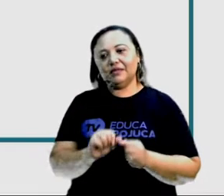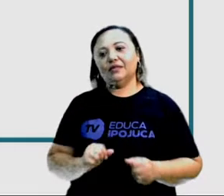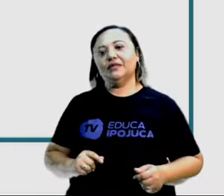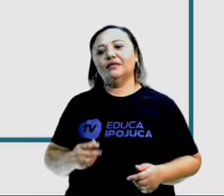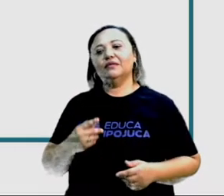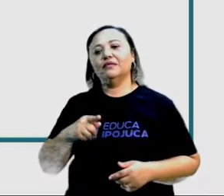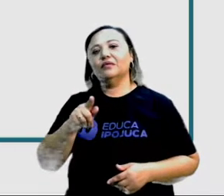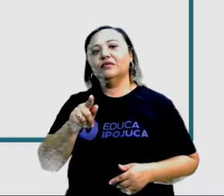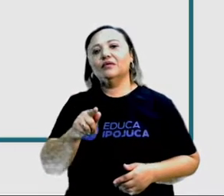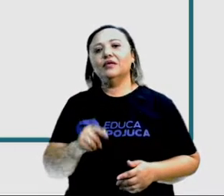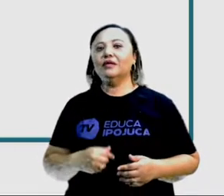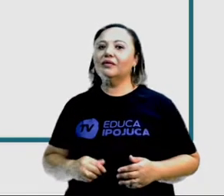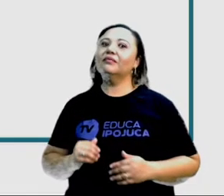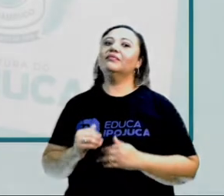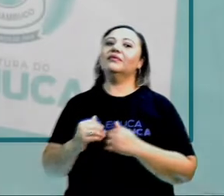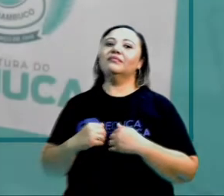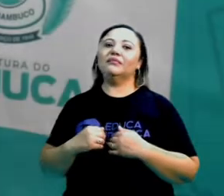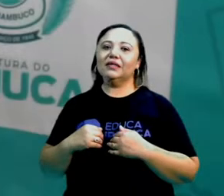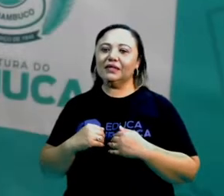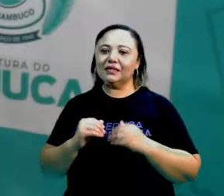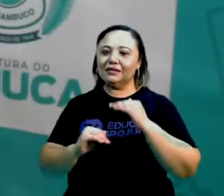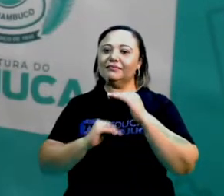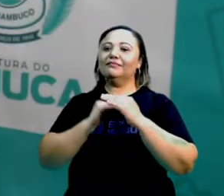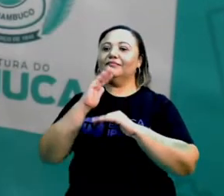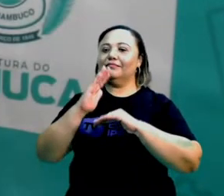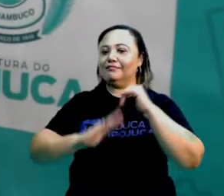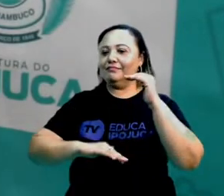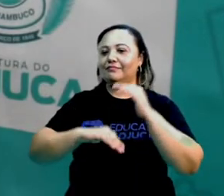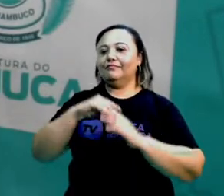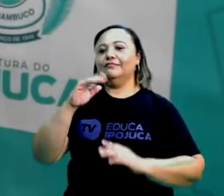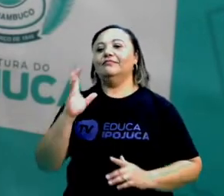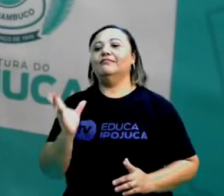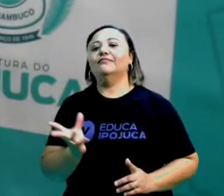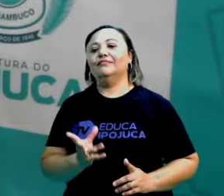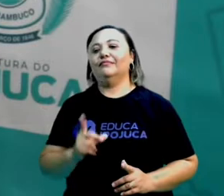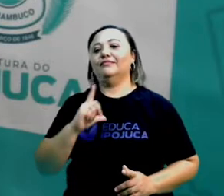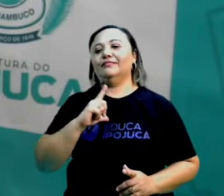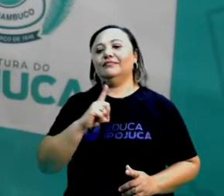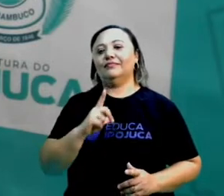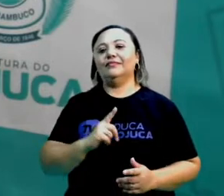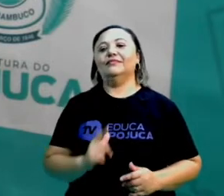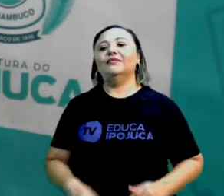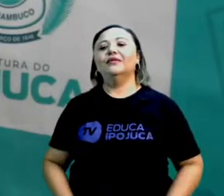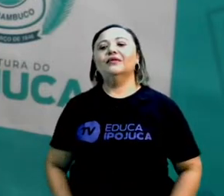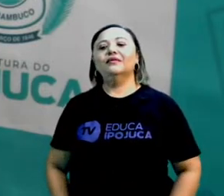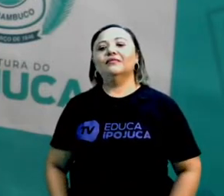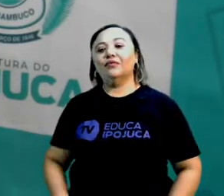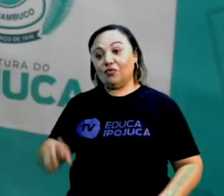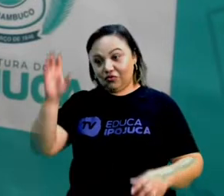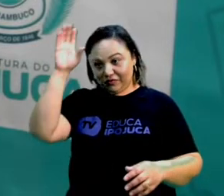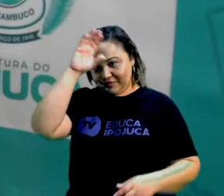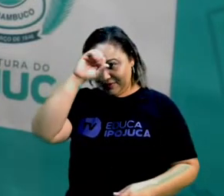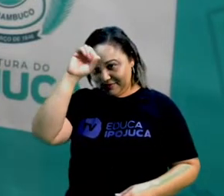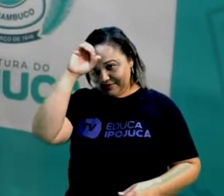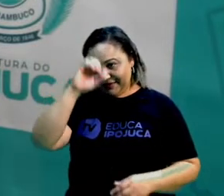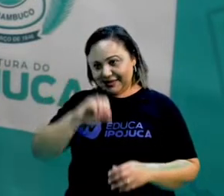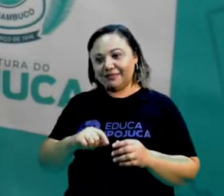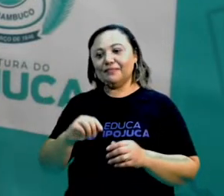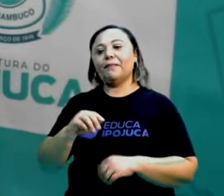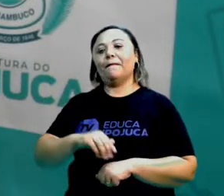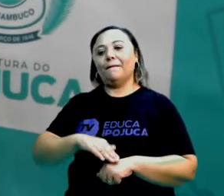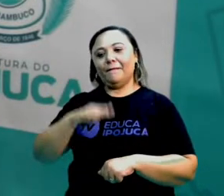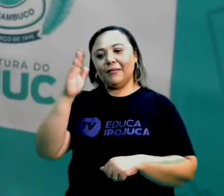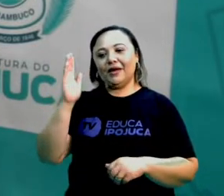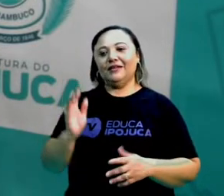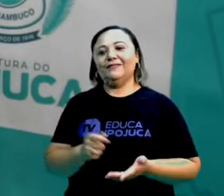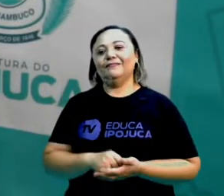qual é o seu potencial. Então hoje vamos extrapolar esse potencial que vocês têm aí, aprendendo